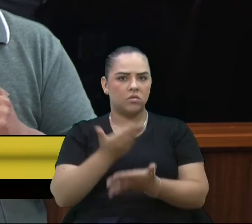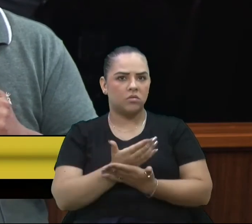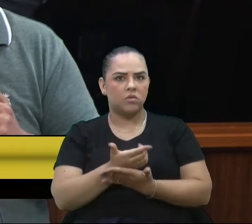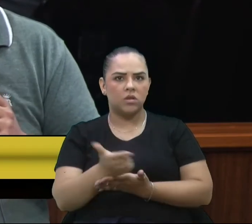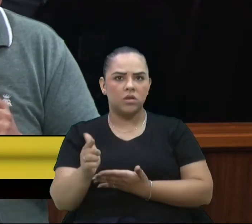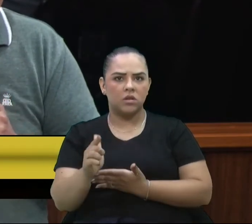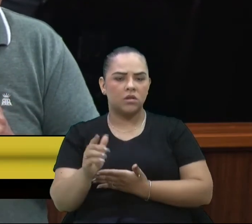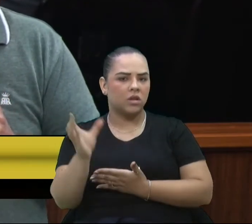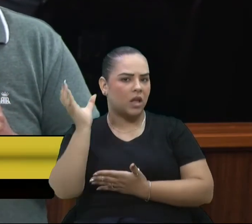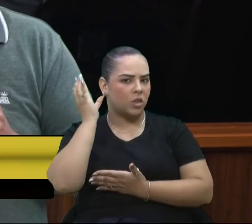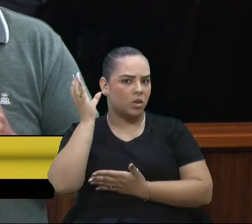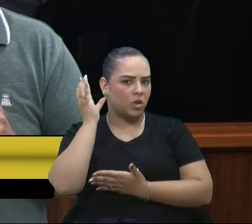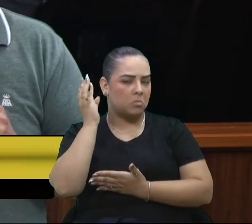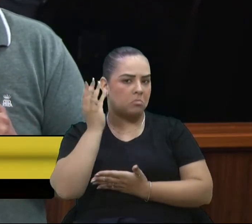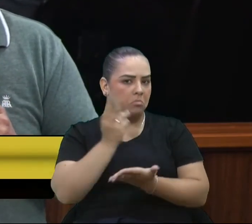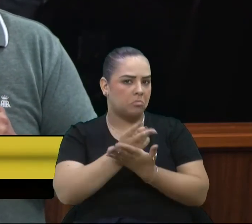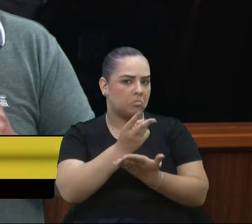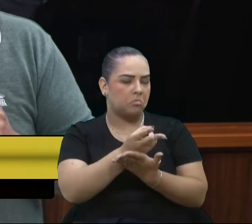Cadore.